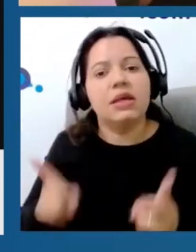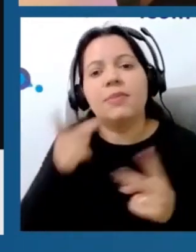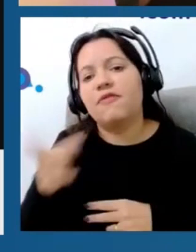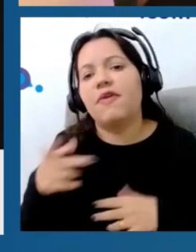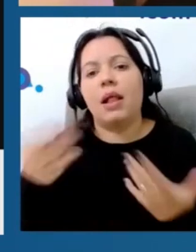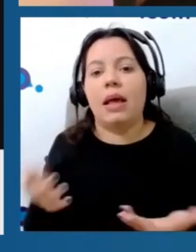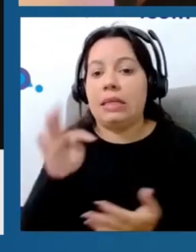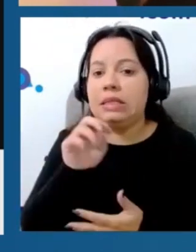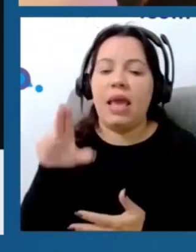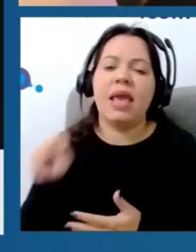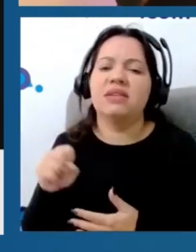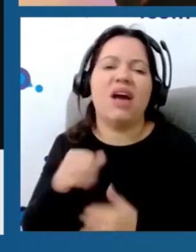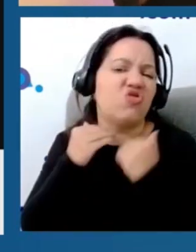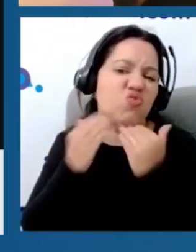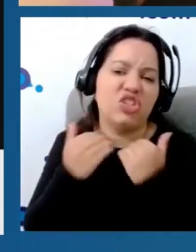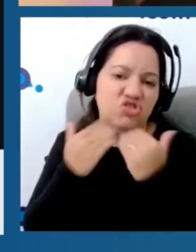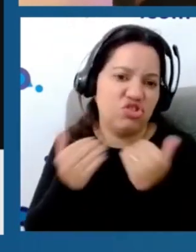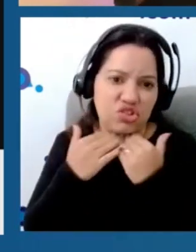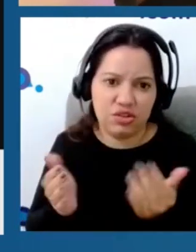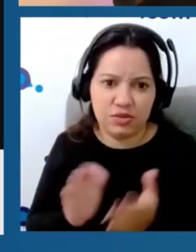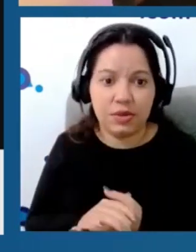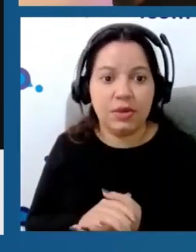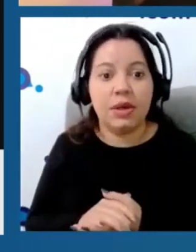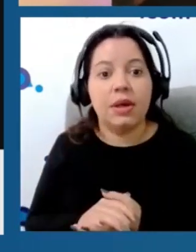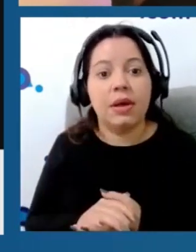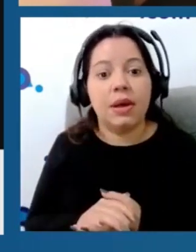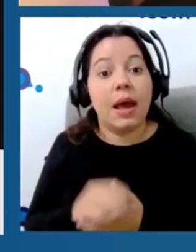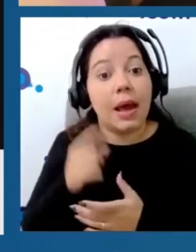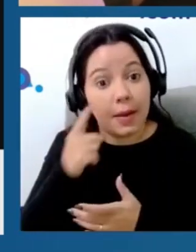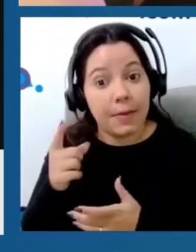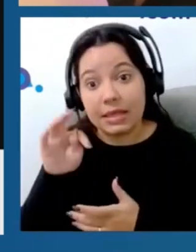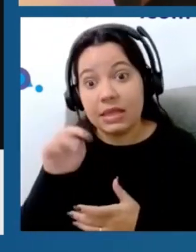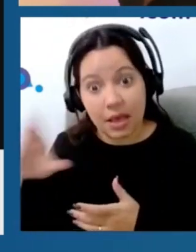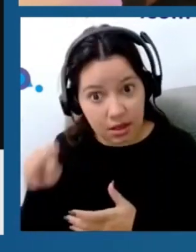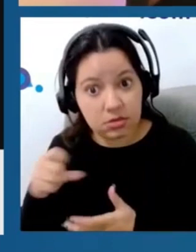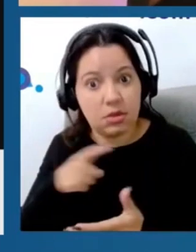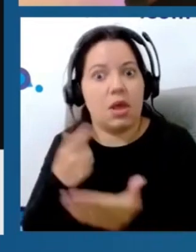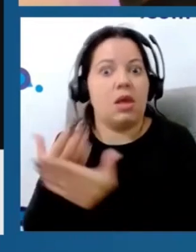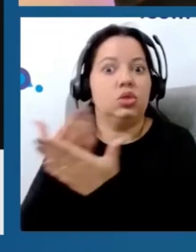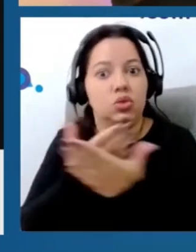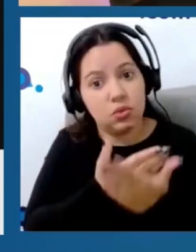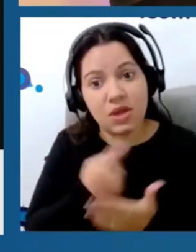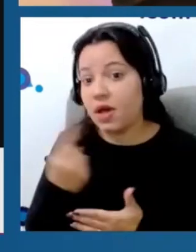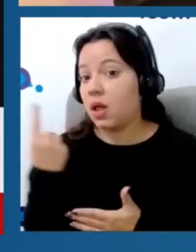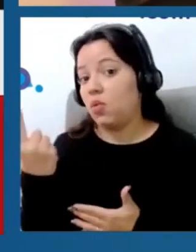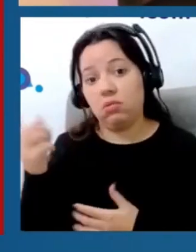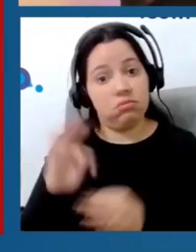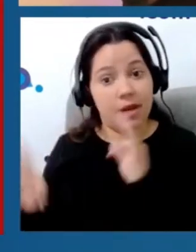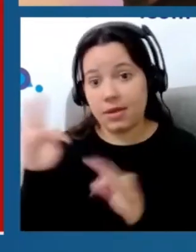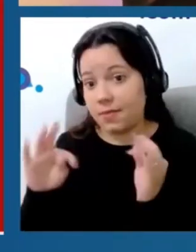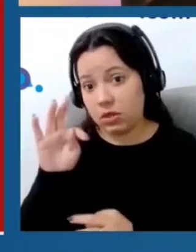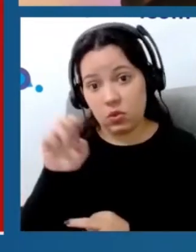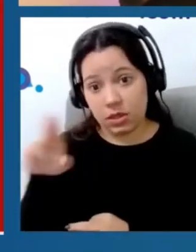a TENS não funciona, mas a TENS tem sido insistentemente incluída nos estudos como intervenção única. E aí é quando,